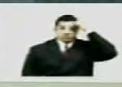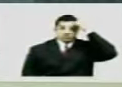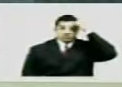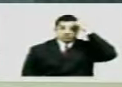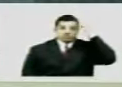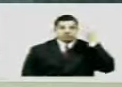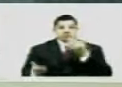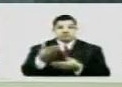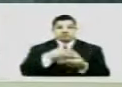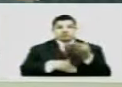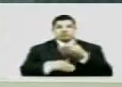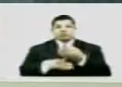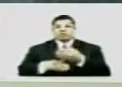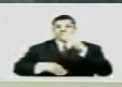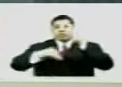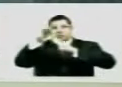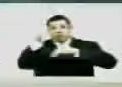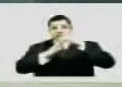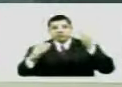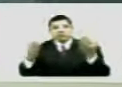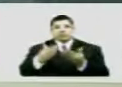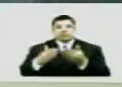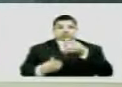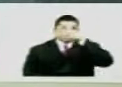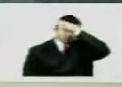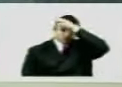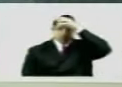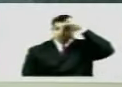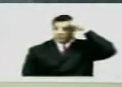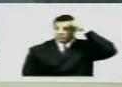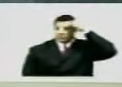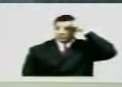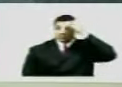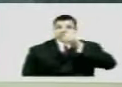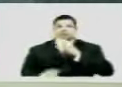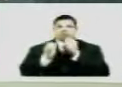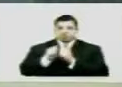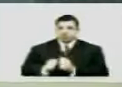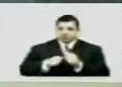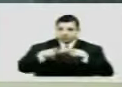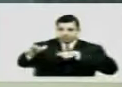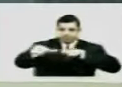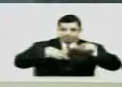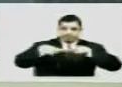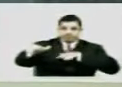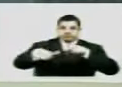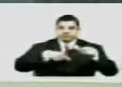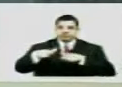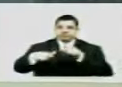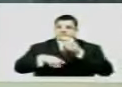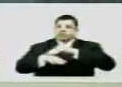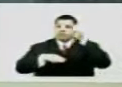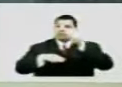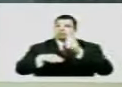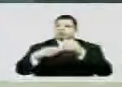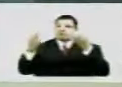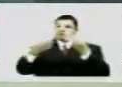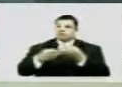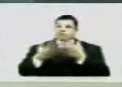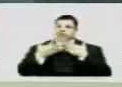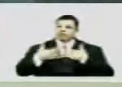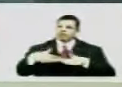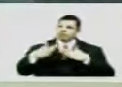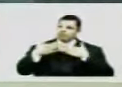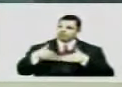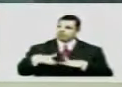assassino profissional hoje em Manaus Deputado Abdala Pode trabalhar com a mais absoluta